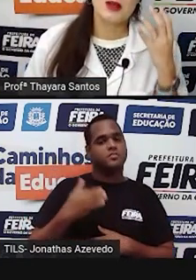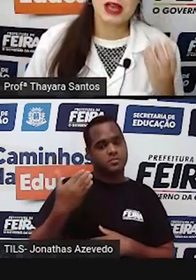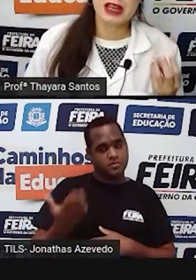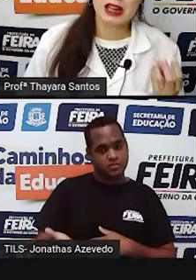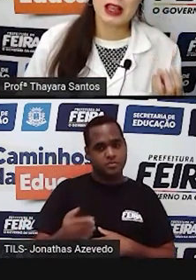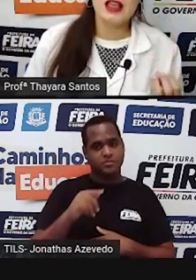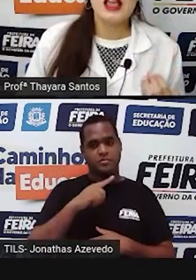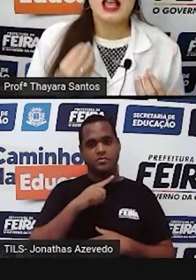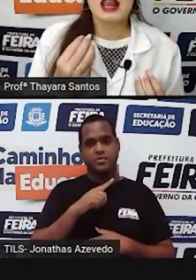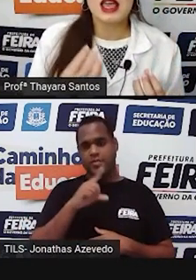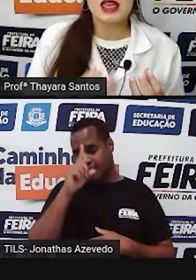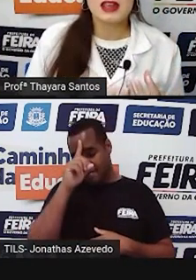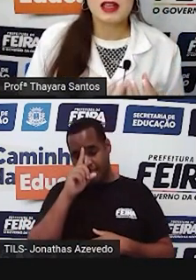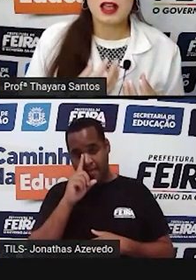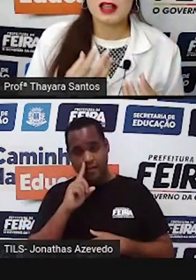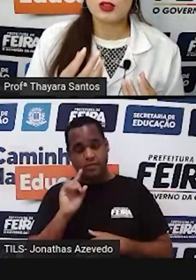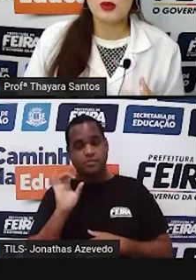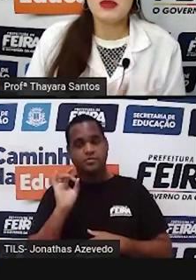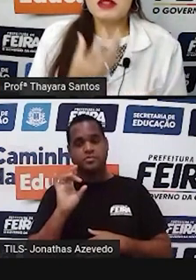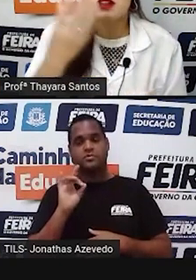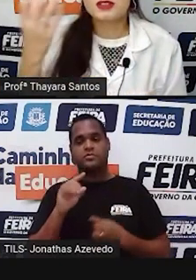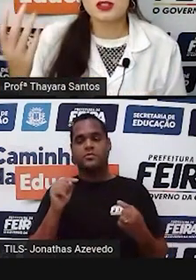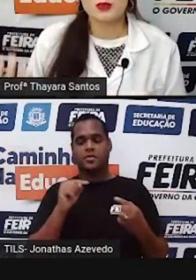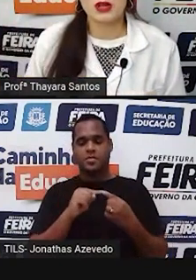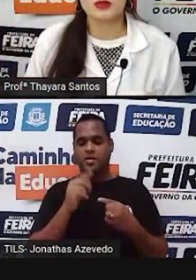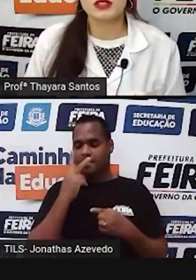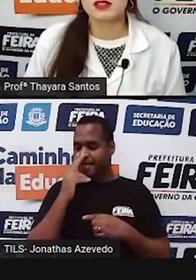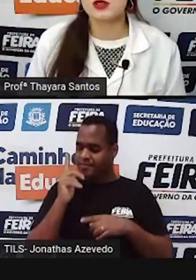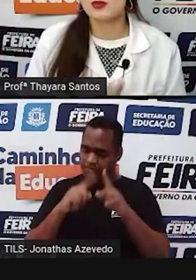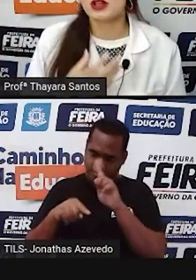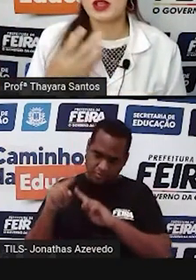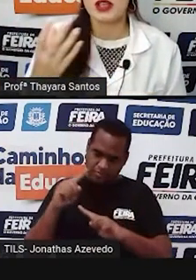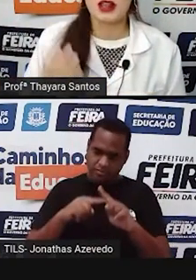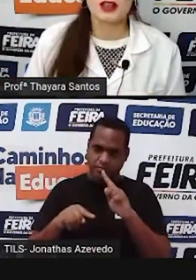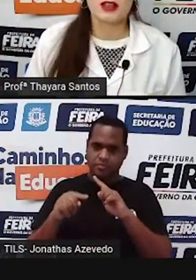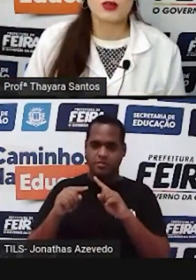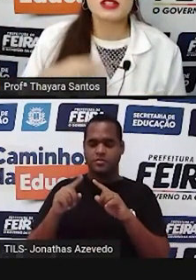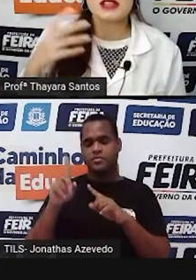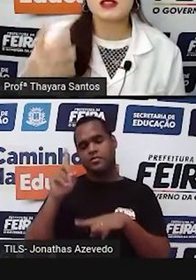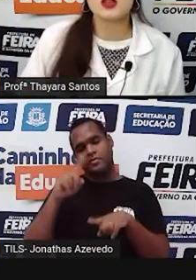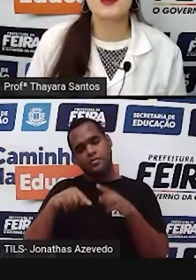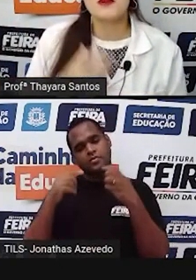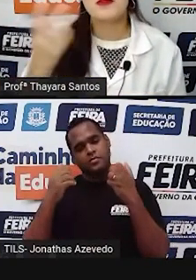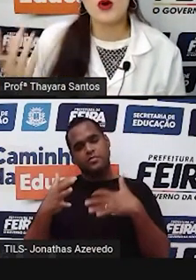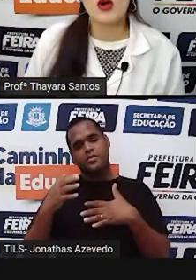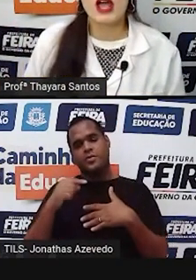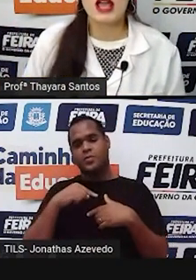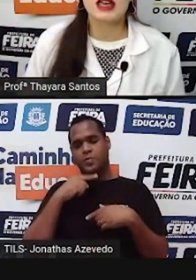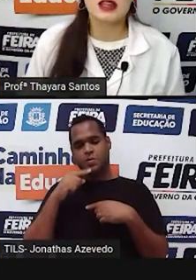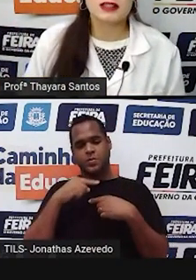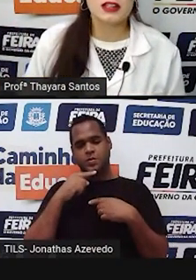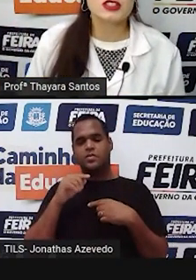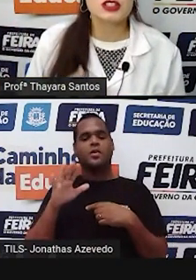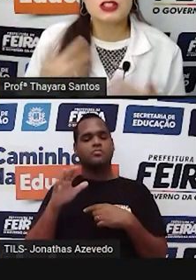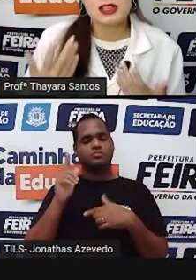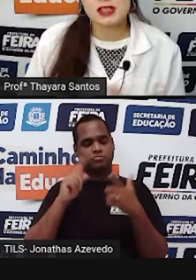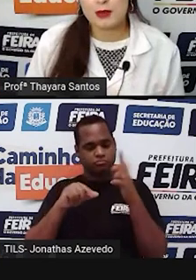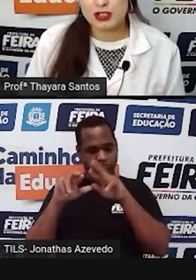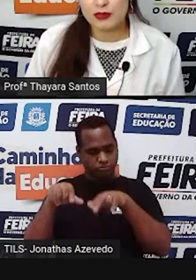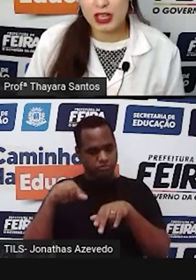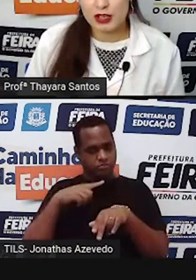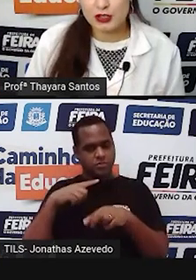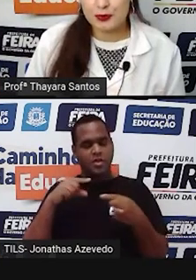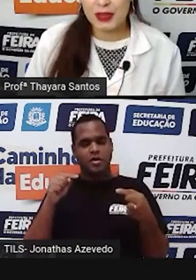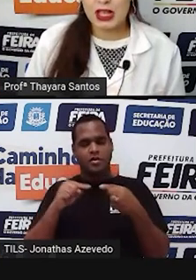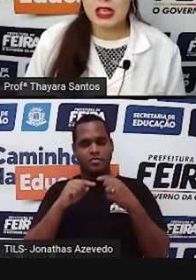amarela, ela era a dominante sobre a outra. Ela conseguia se sobrepor à característica de ter a